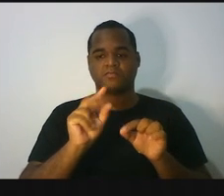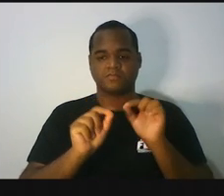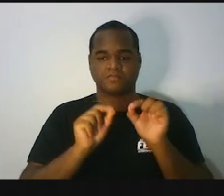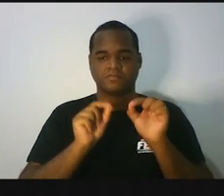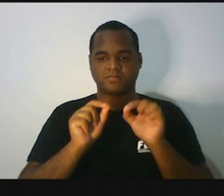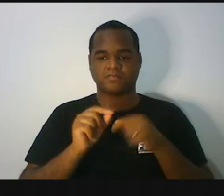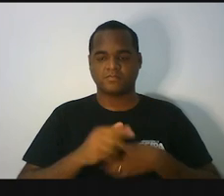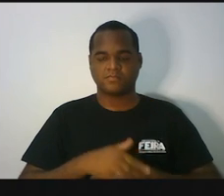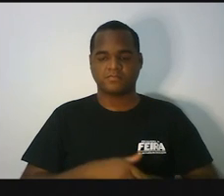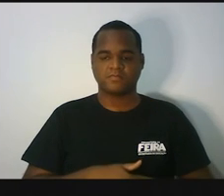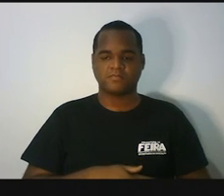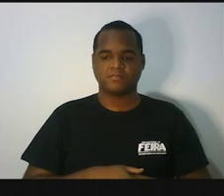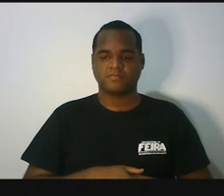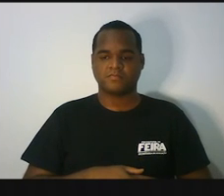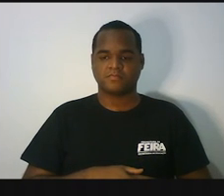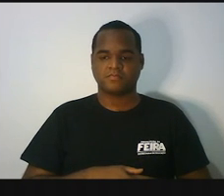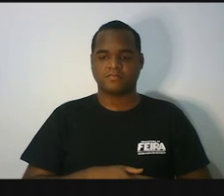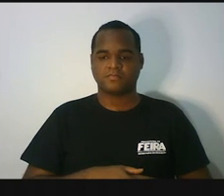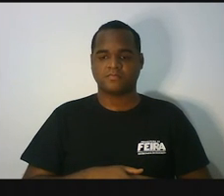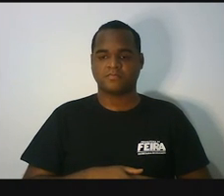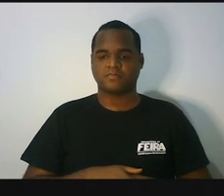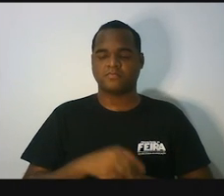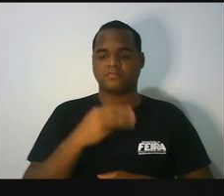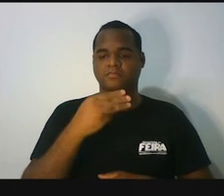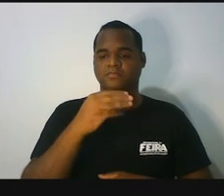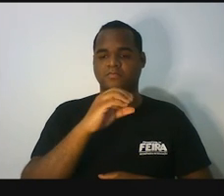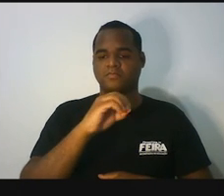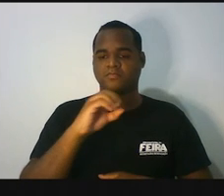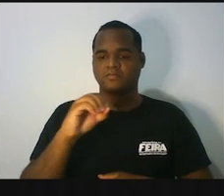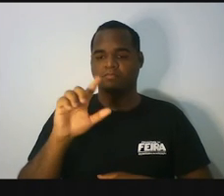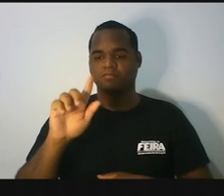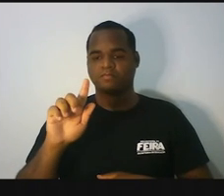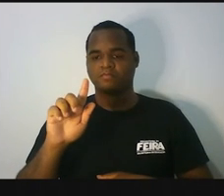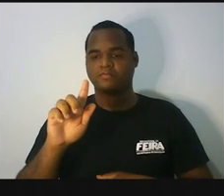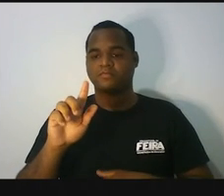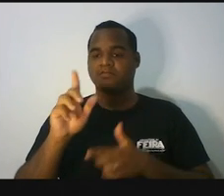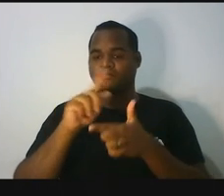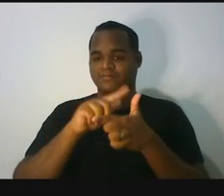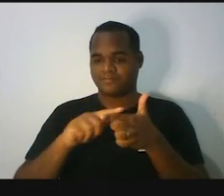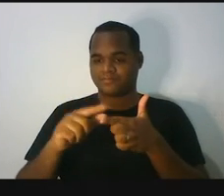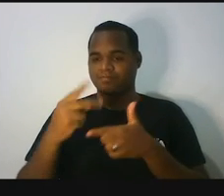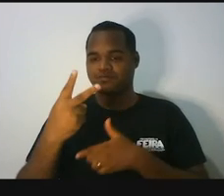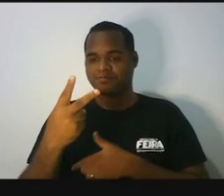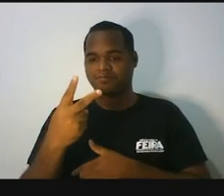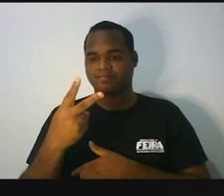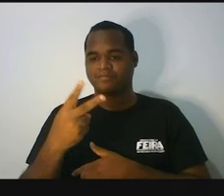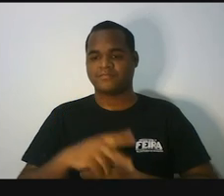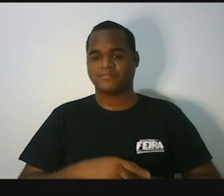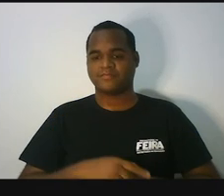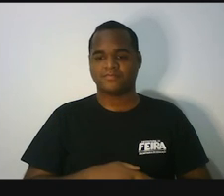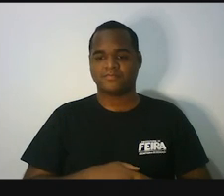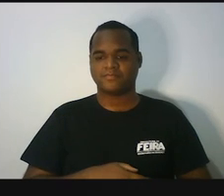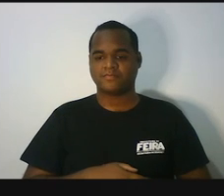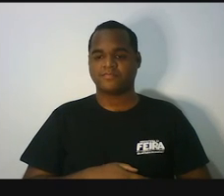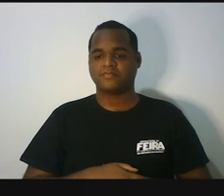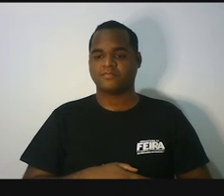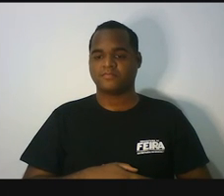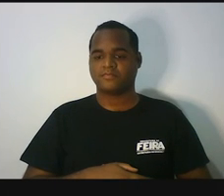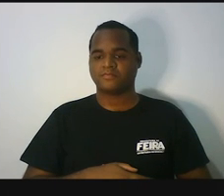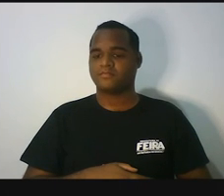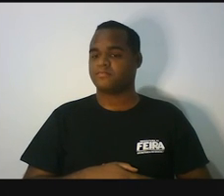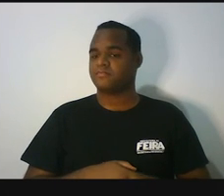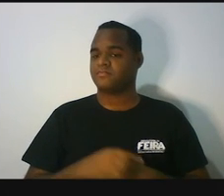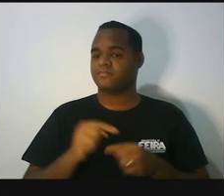os 300 gramas dividido para duas e isso vai ter como